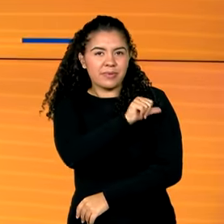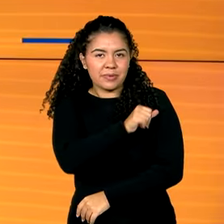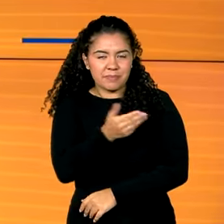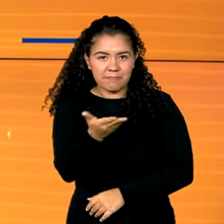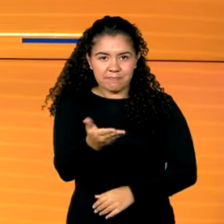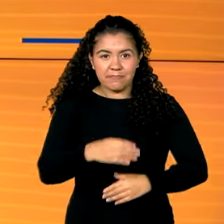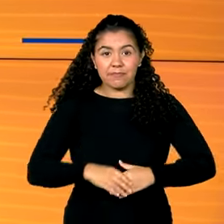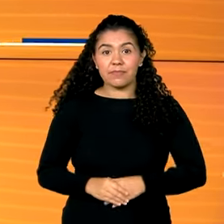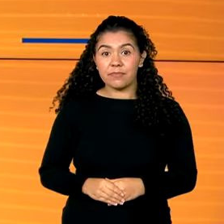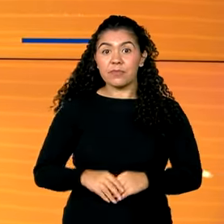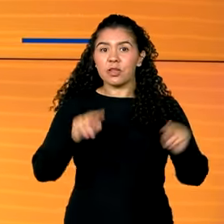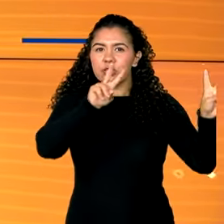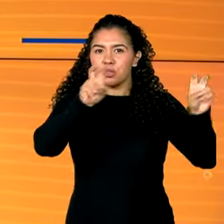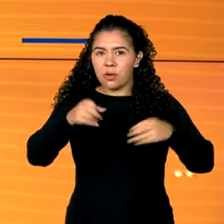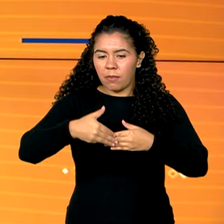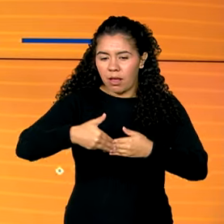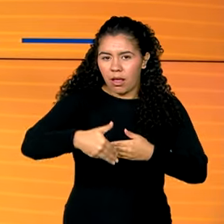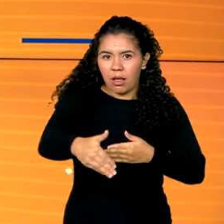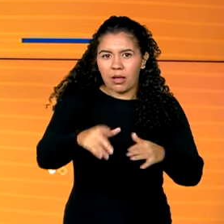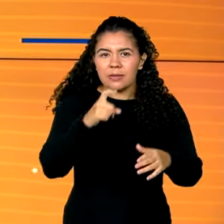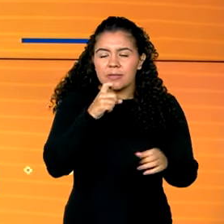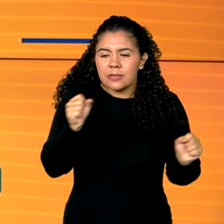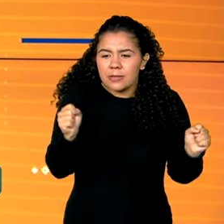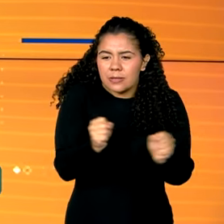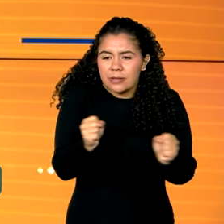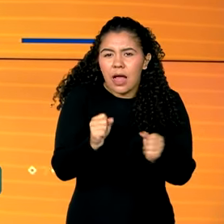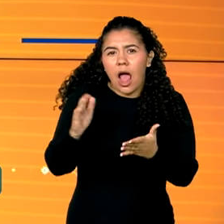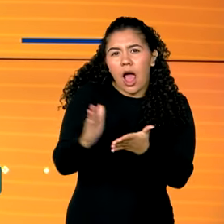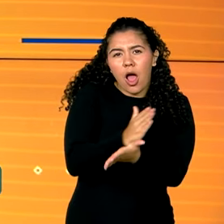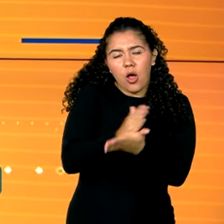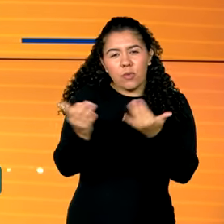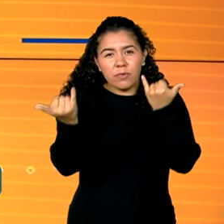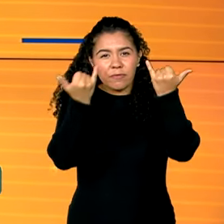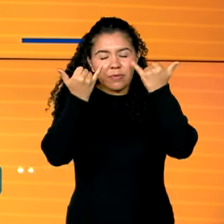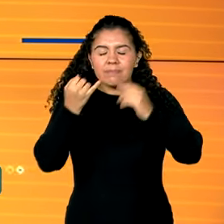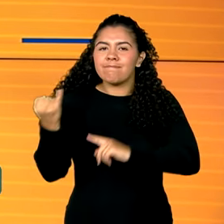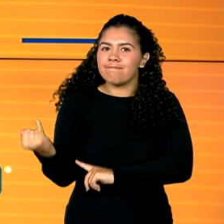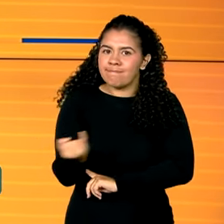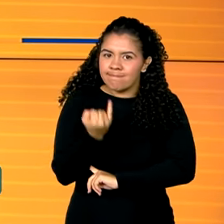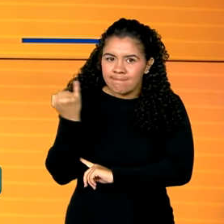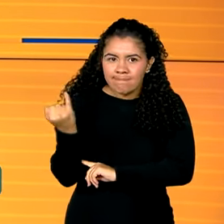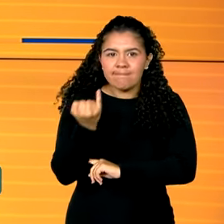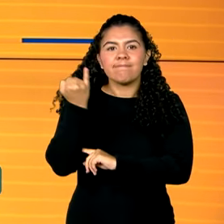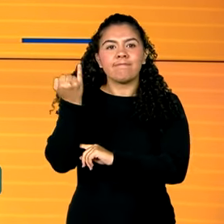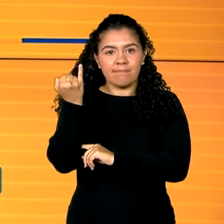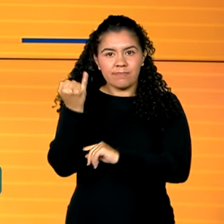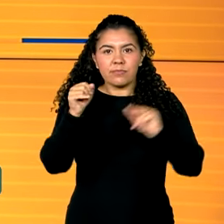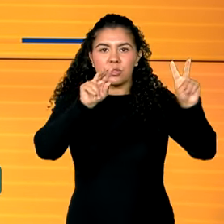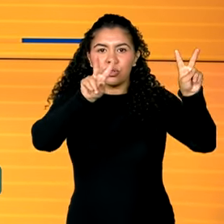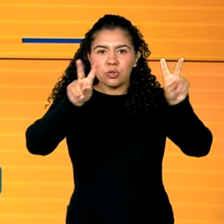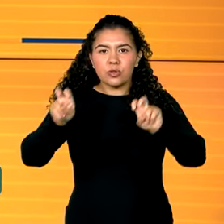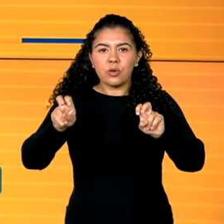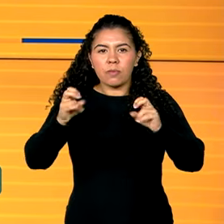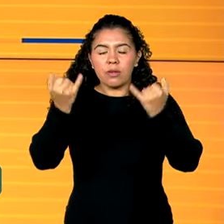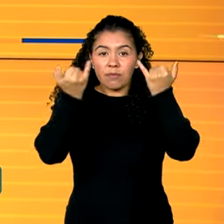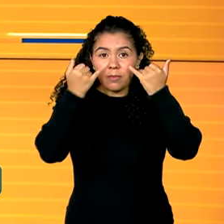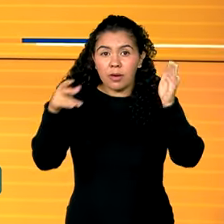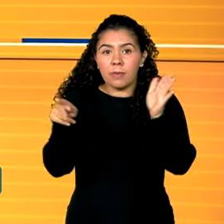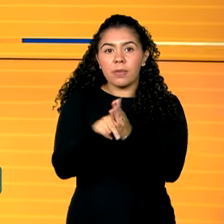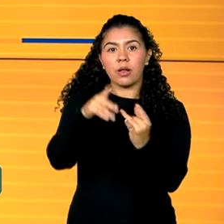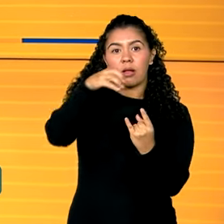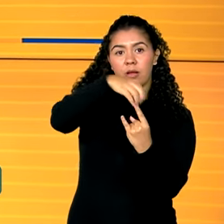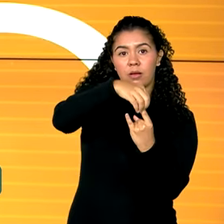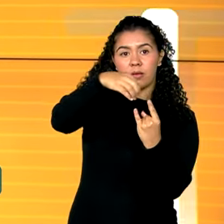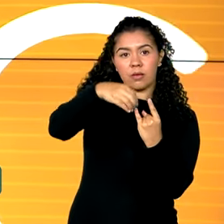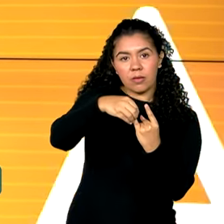E com a chegada do inverno, algumas dicas são fundamentais. Números do último boletim InfoGripe da Fiocruz mostram um